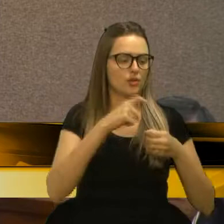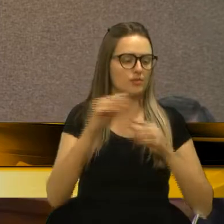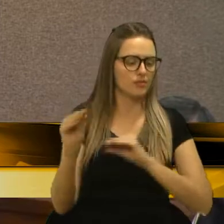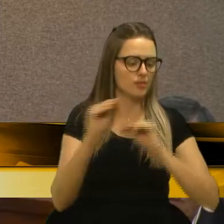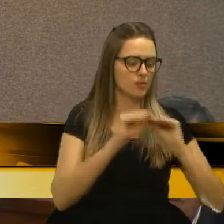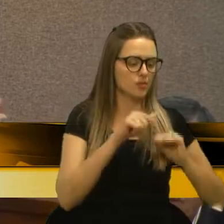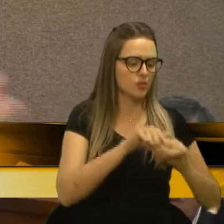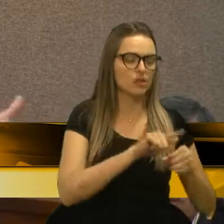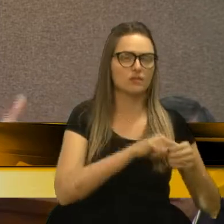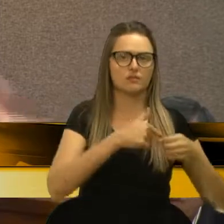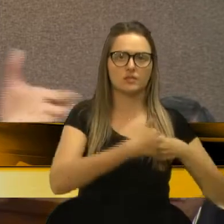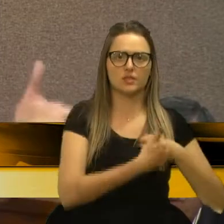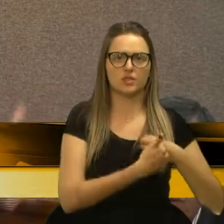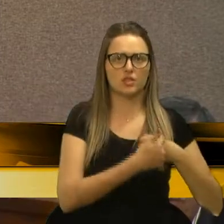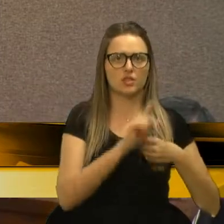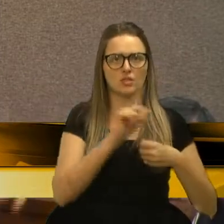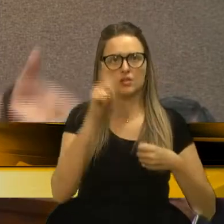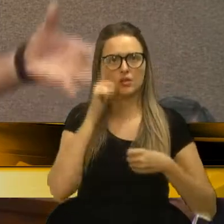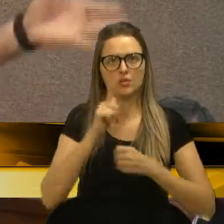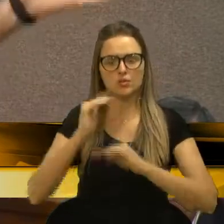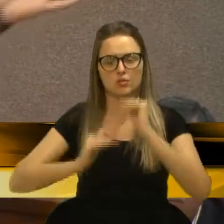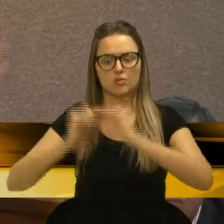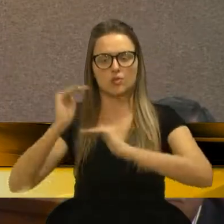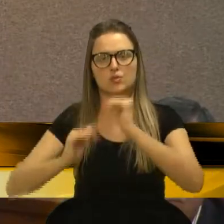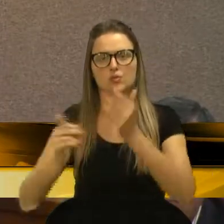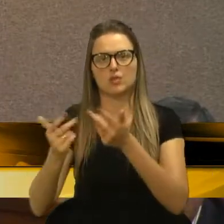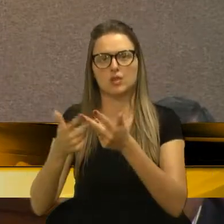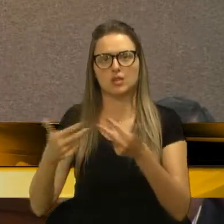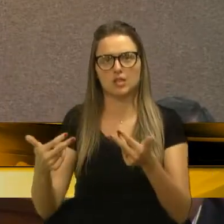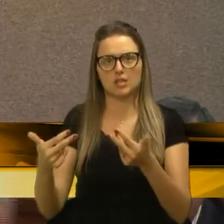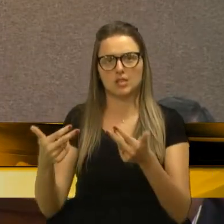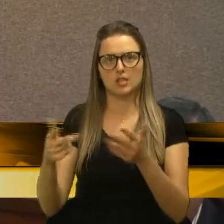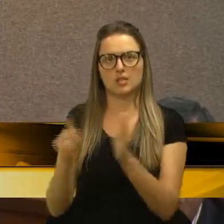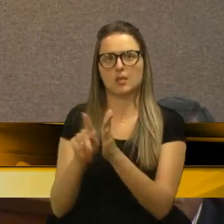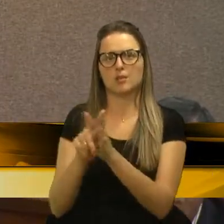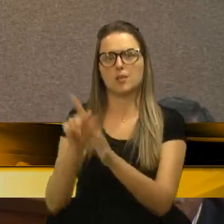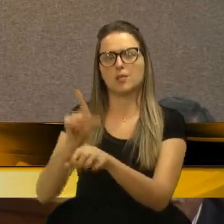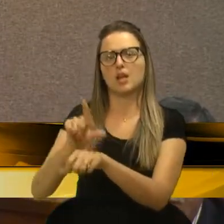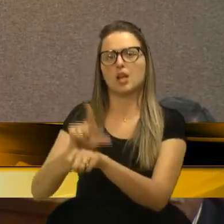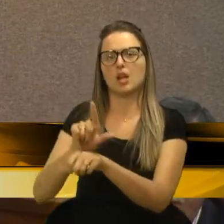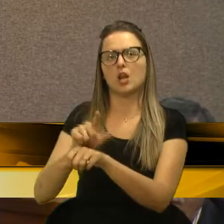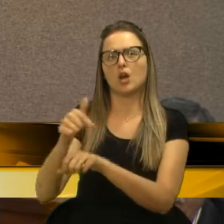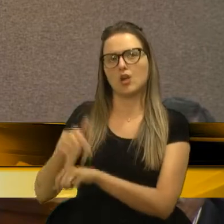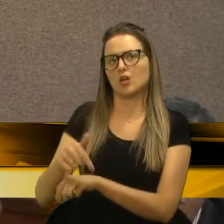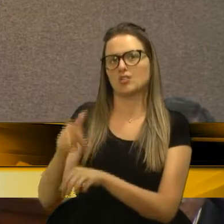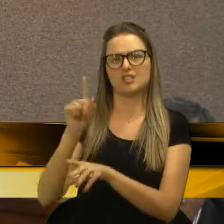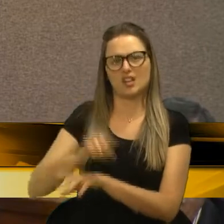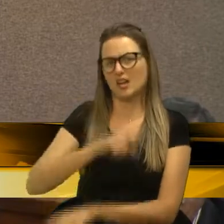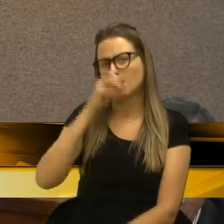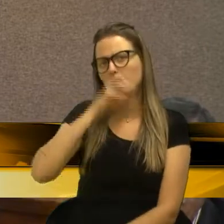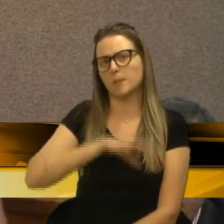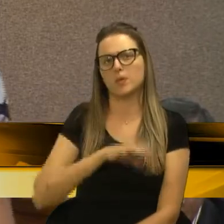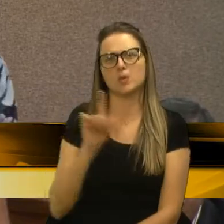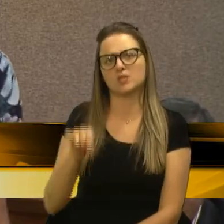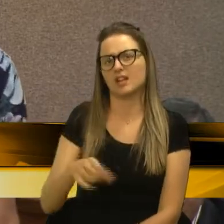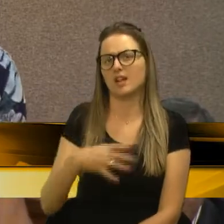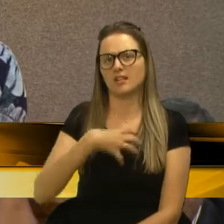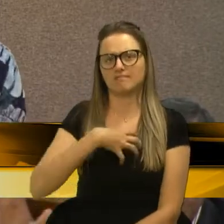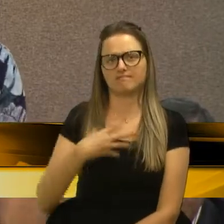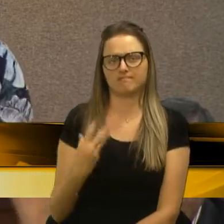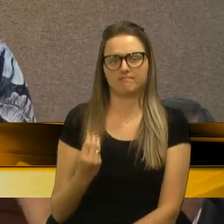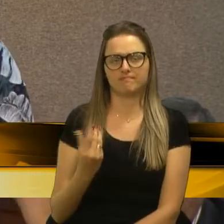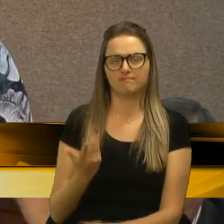Caxiú do Sul. Não conseguiu construir lá a sua loja. Isso é um absurdo e lamentável. Então,